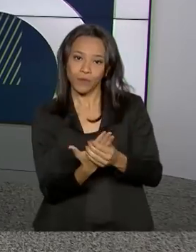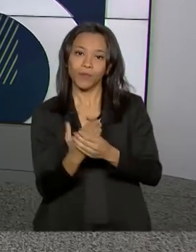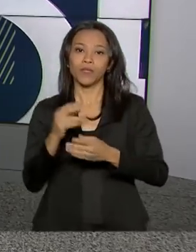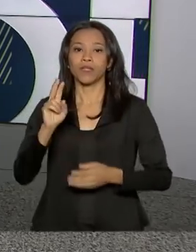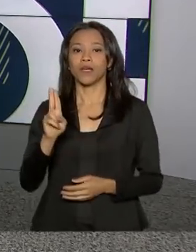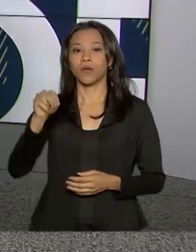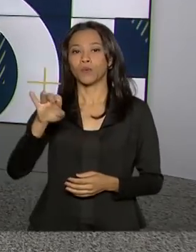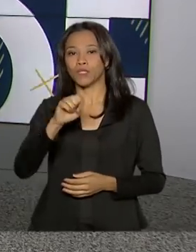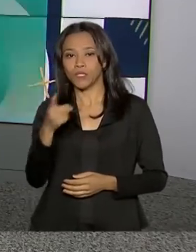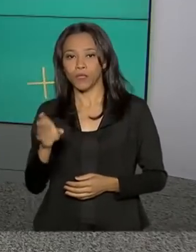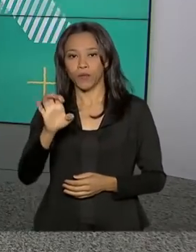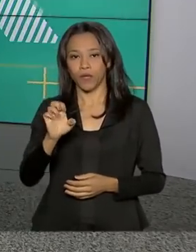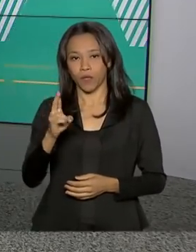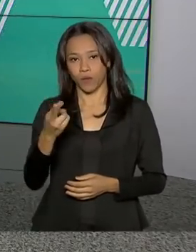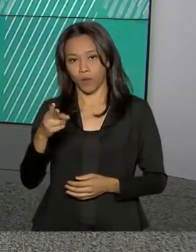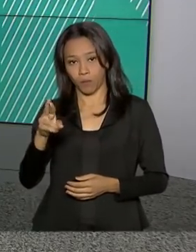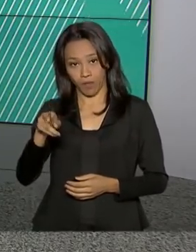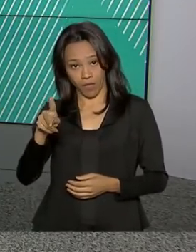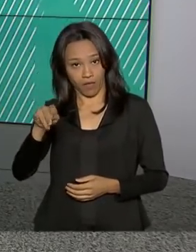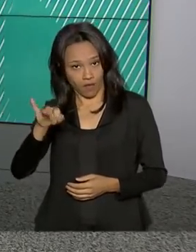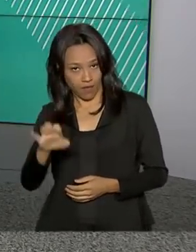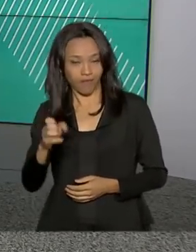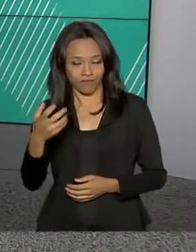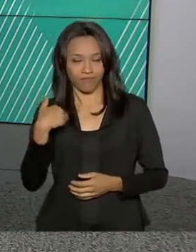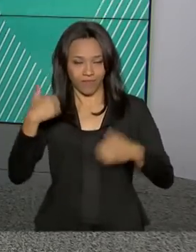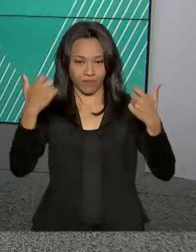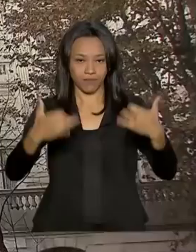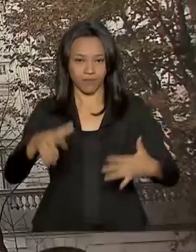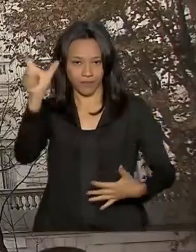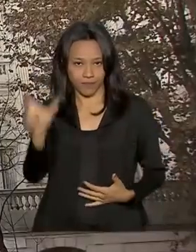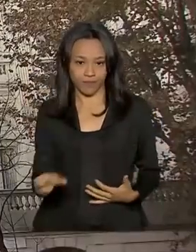informações com o nosso enviado especial, Pablo Mundim.